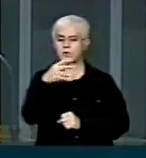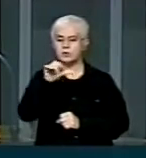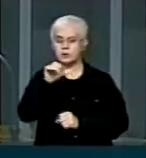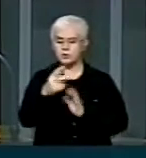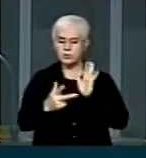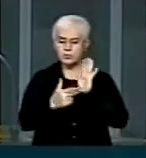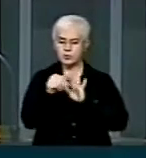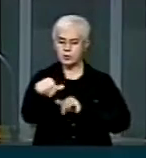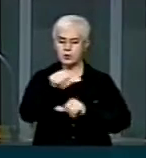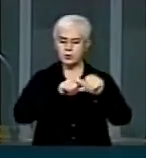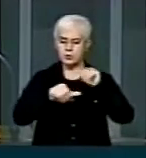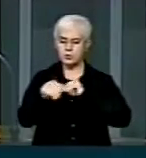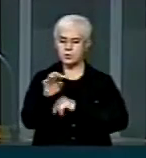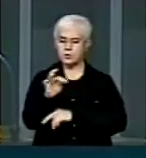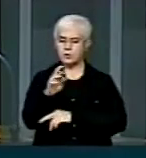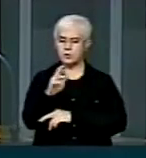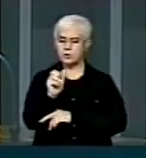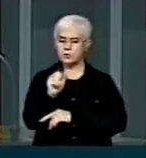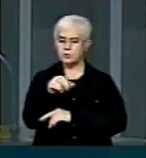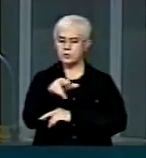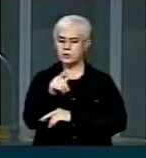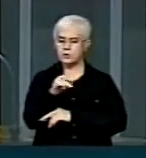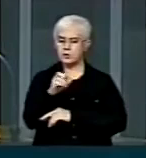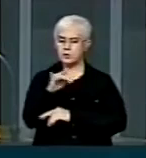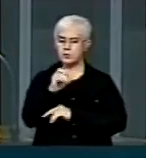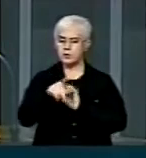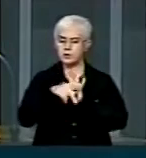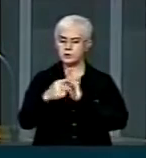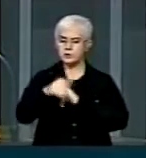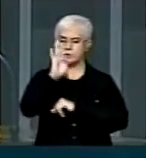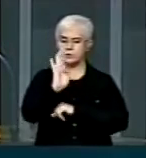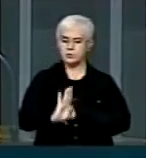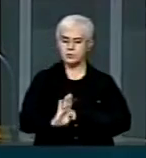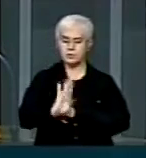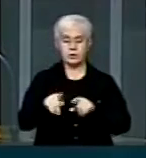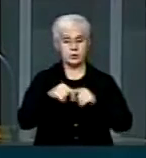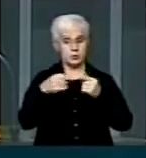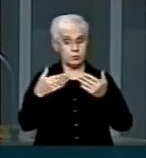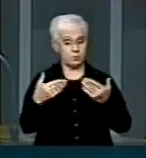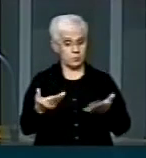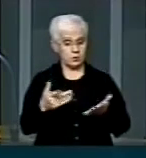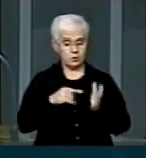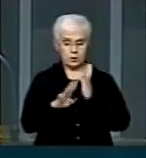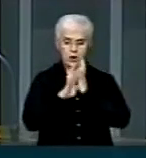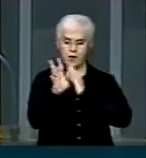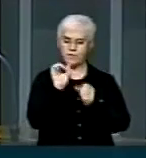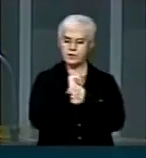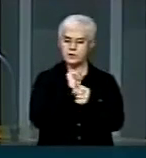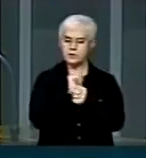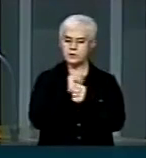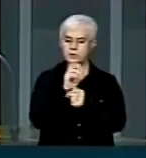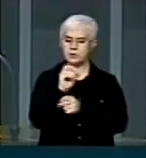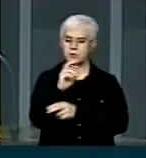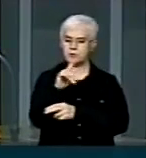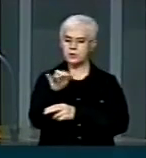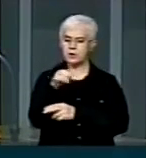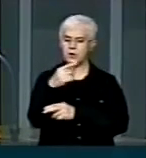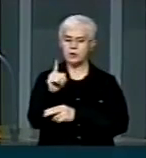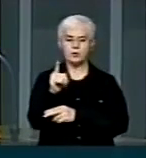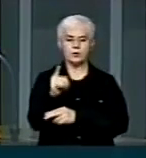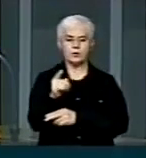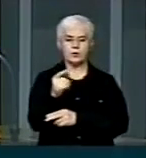transplantes de órgãos sólidos no Brasil. Contudo, a fila de espera por um órgão é quase